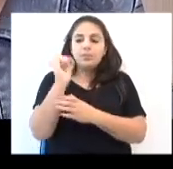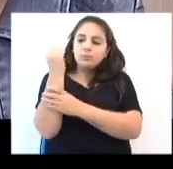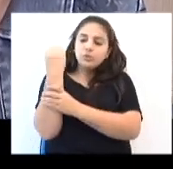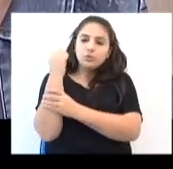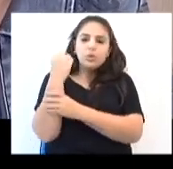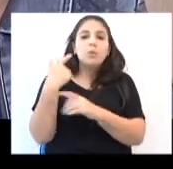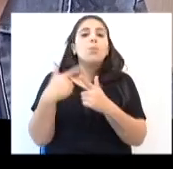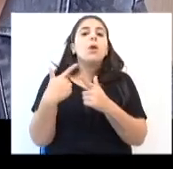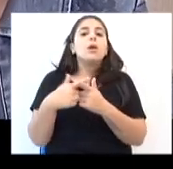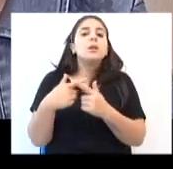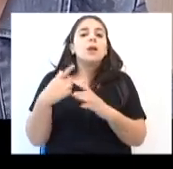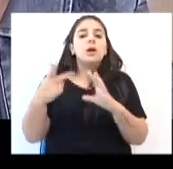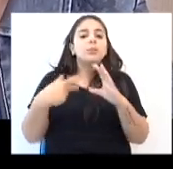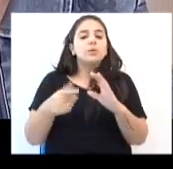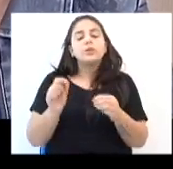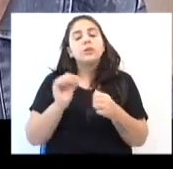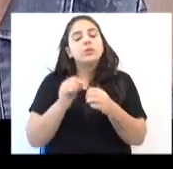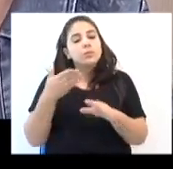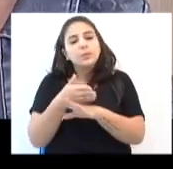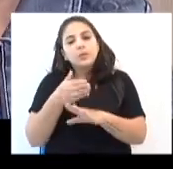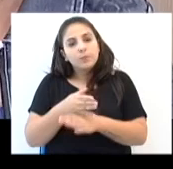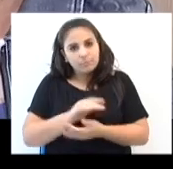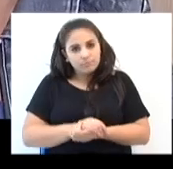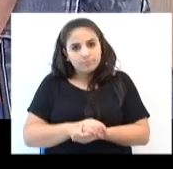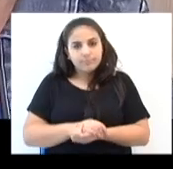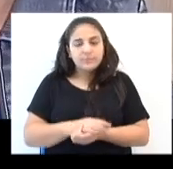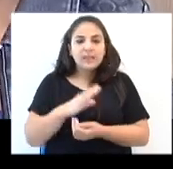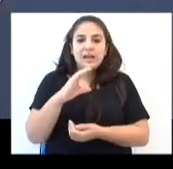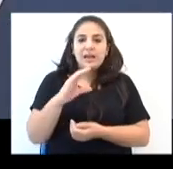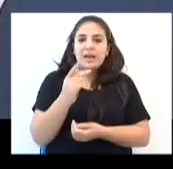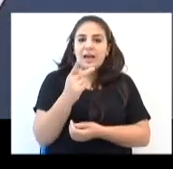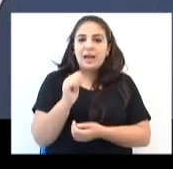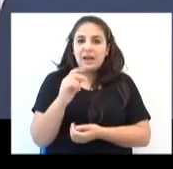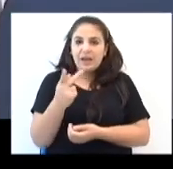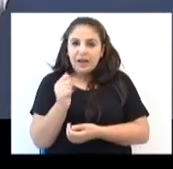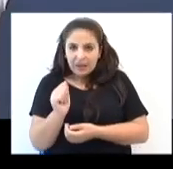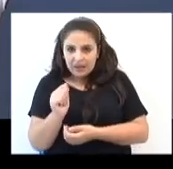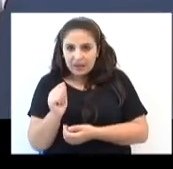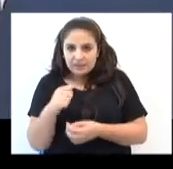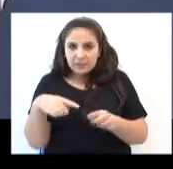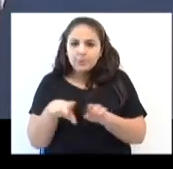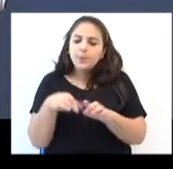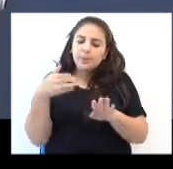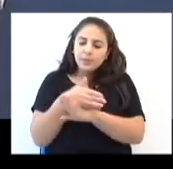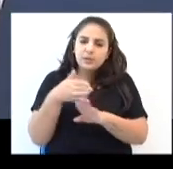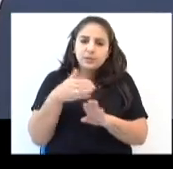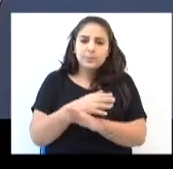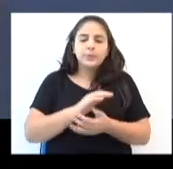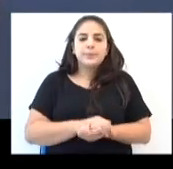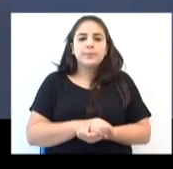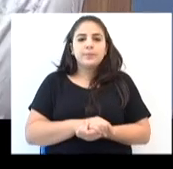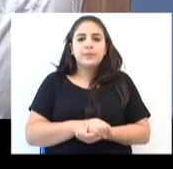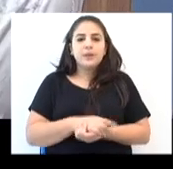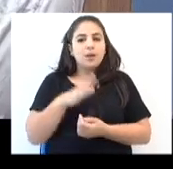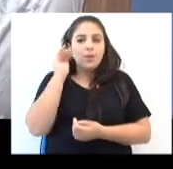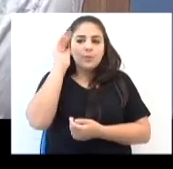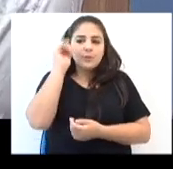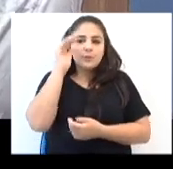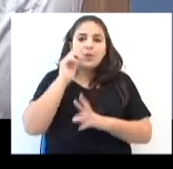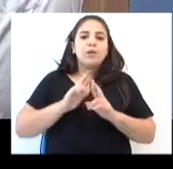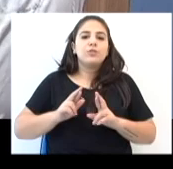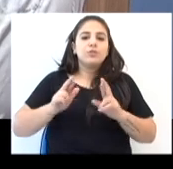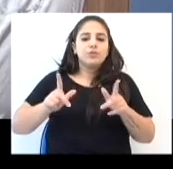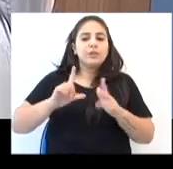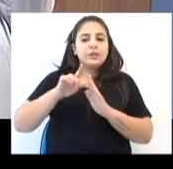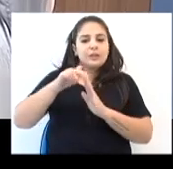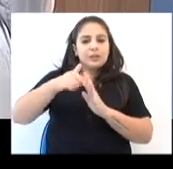física e, por que não, a Câmara também está integrando essas ações. Cacá Nedel esteve entre os participantes e observou